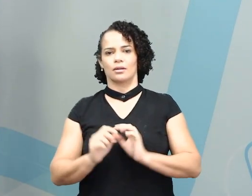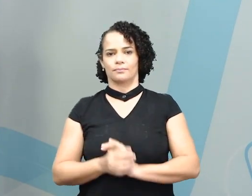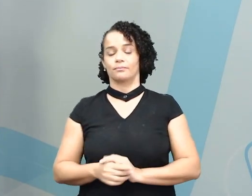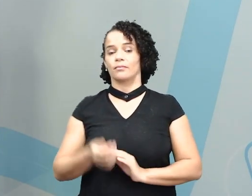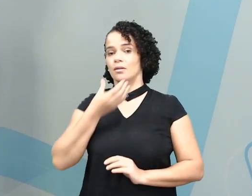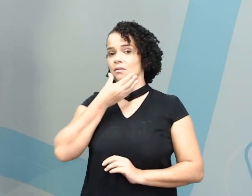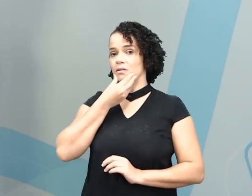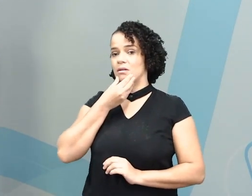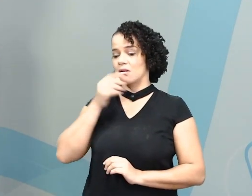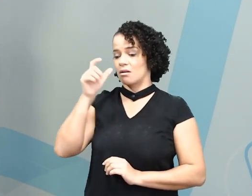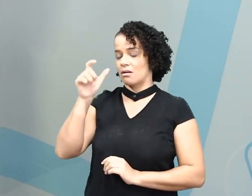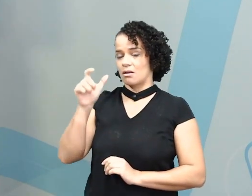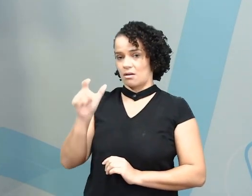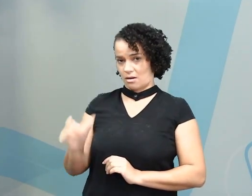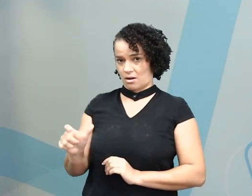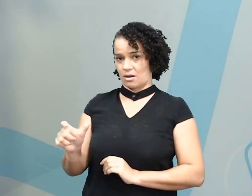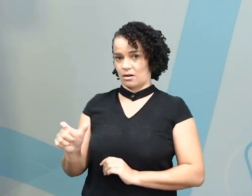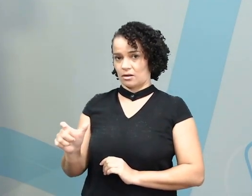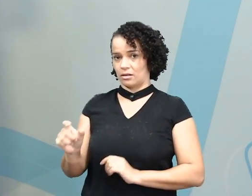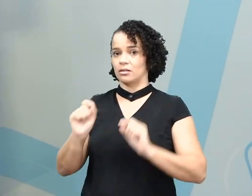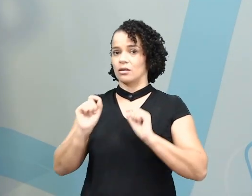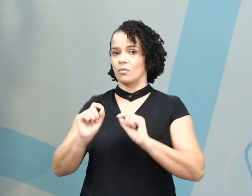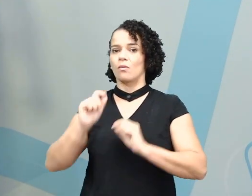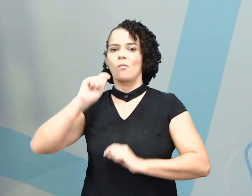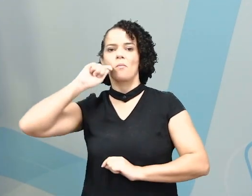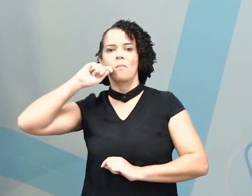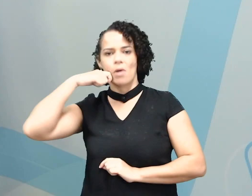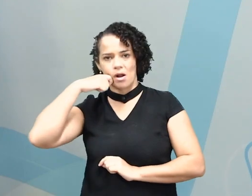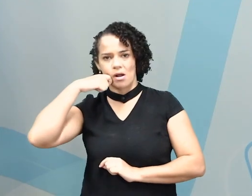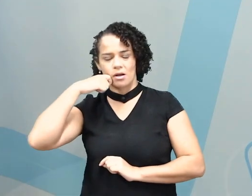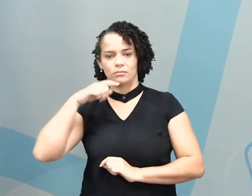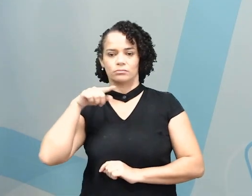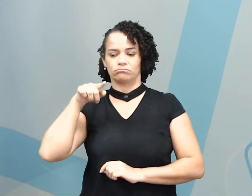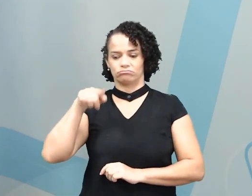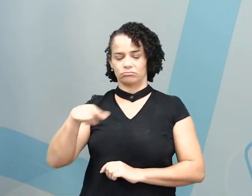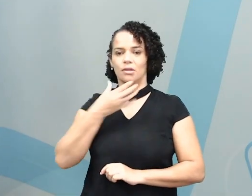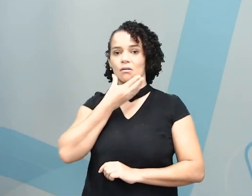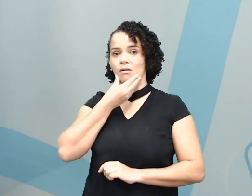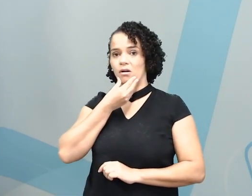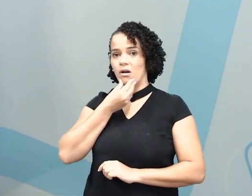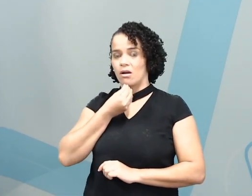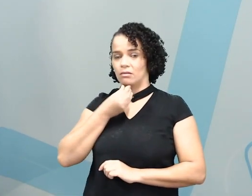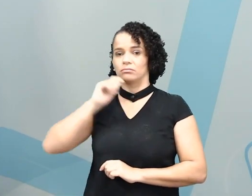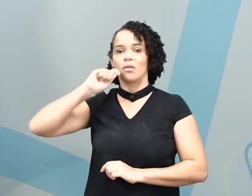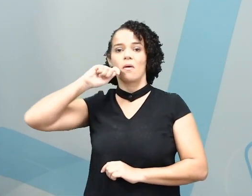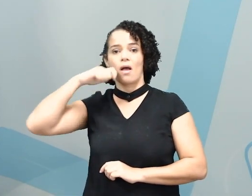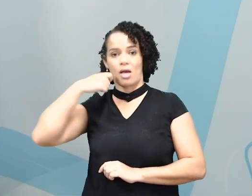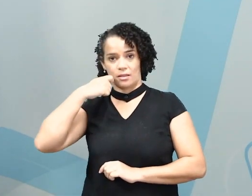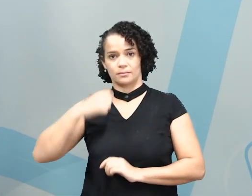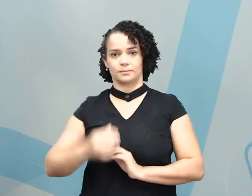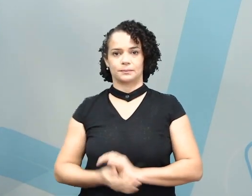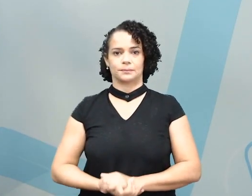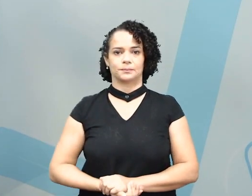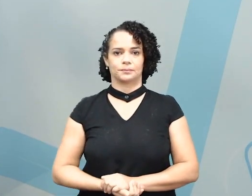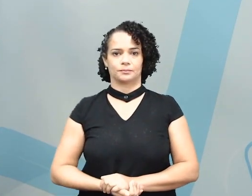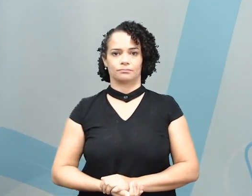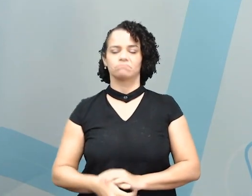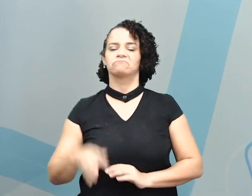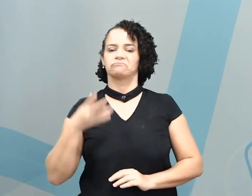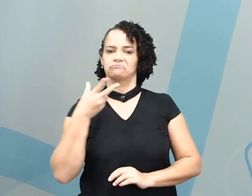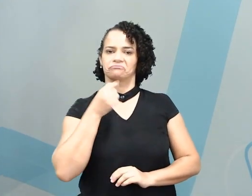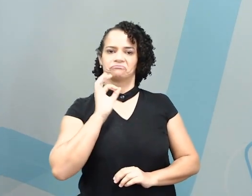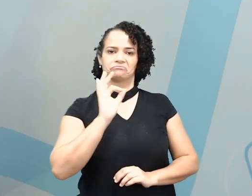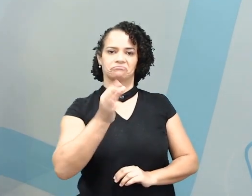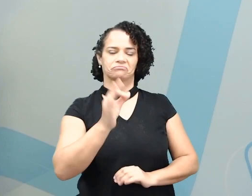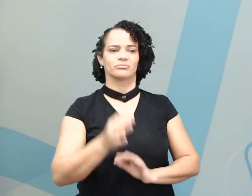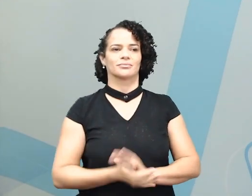profissão Mais uma vez. He is a baker. Perfeito!